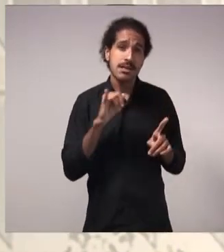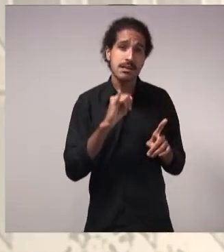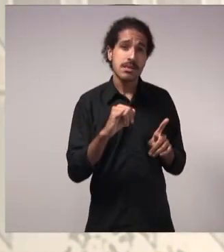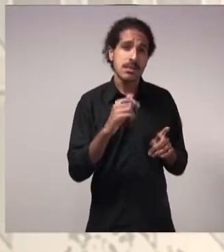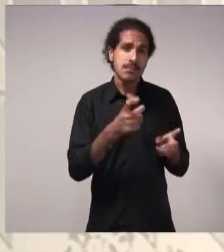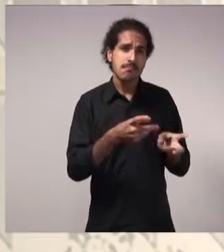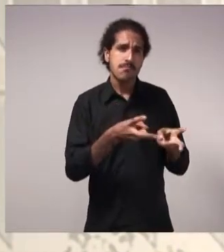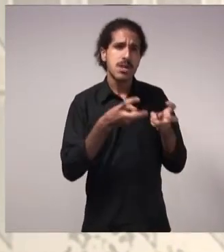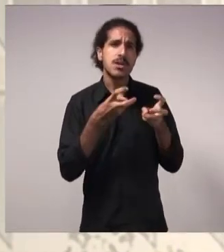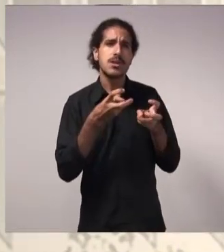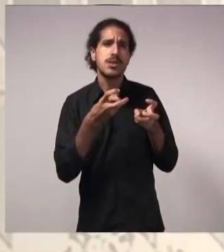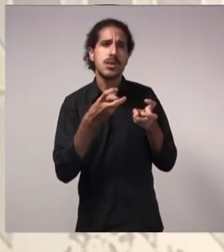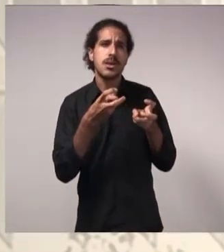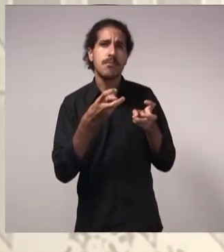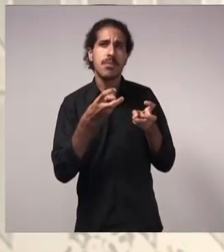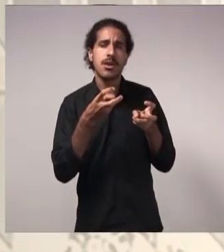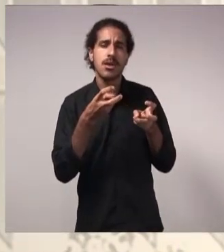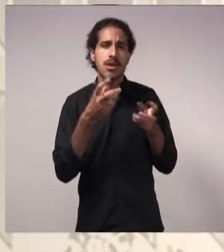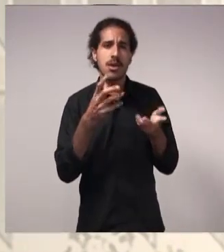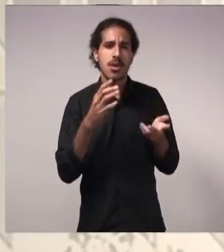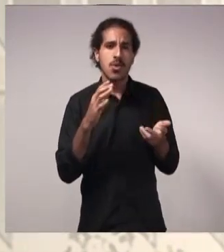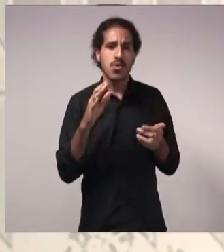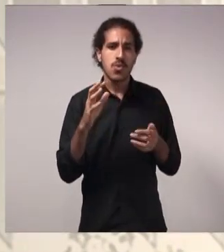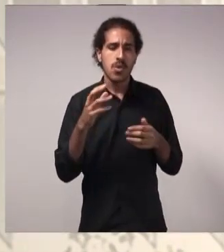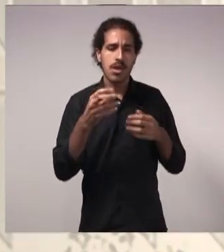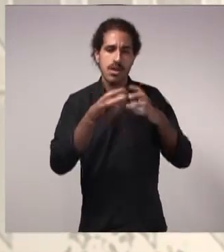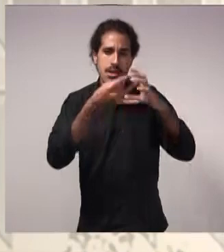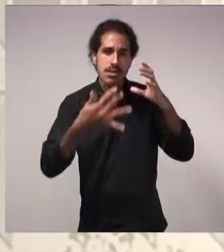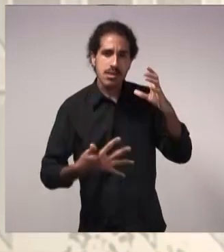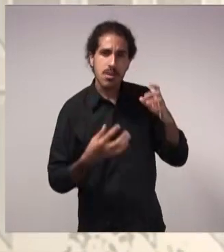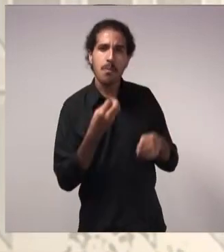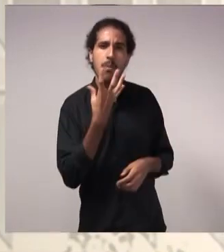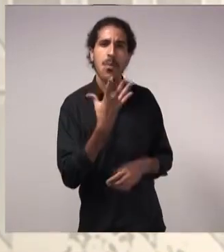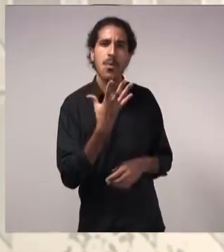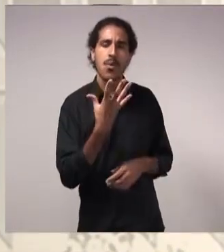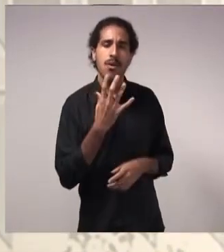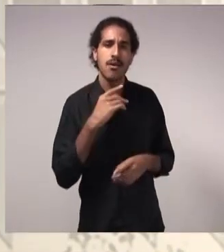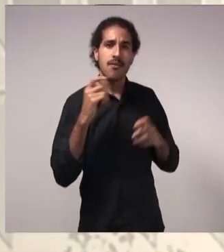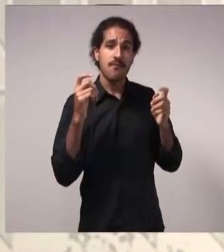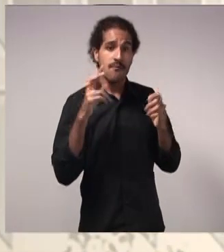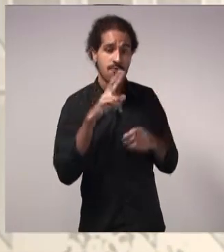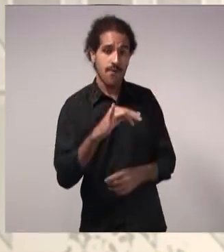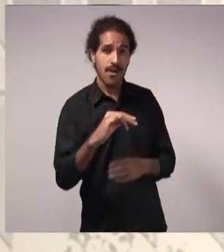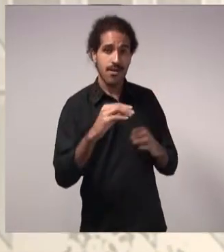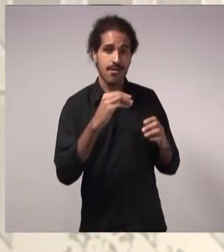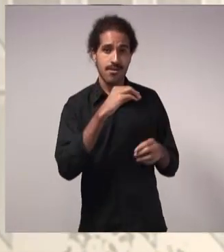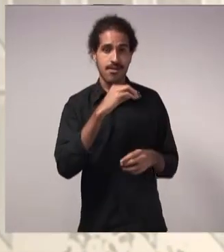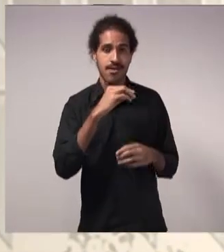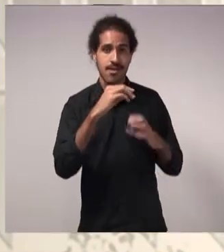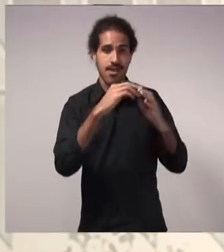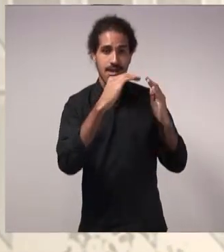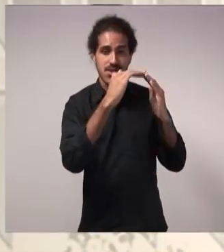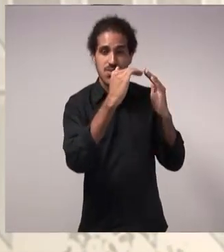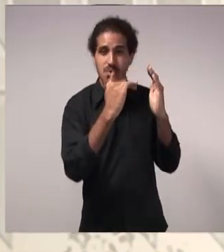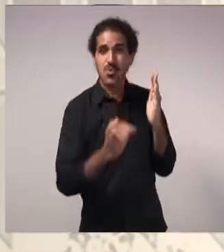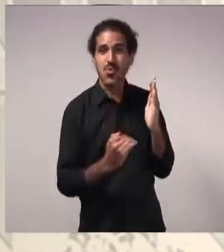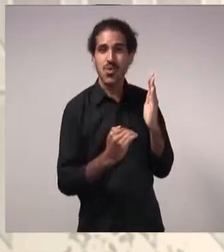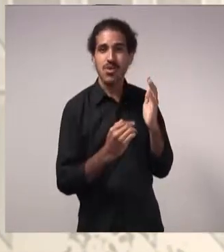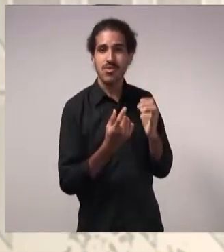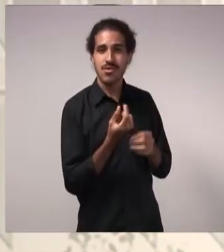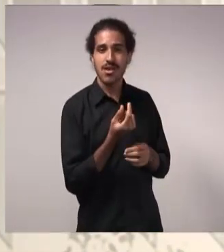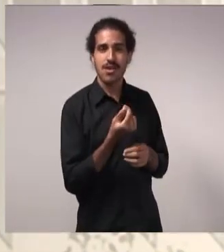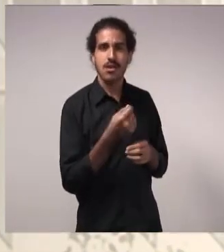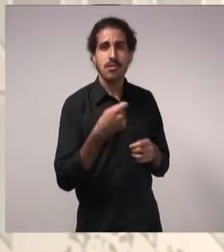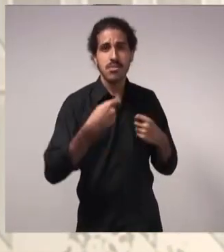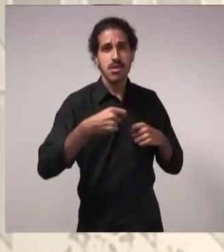o copo meio cheio, ela vai estar reduzindo as suas despesas. Então, ela precisa de menos dinheiro